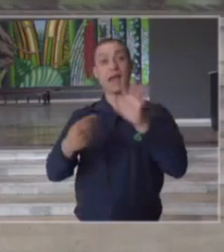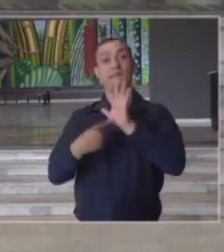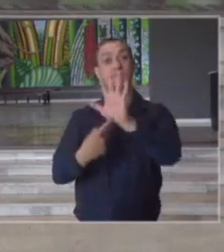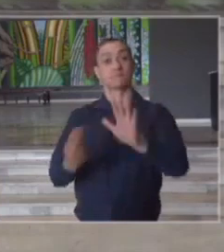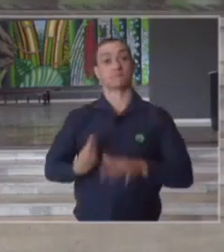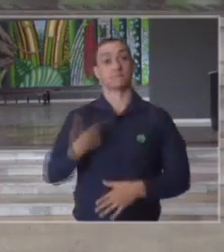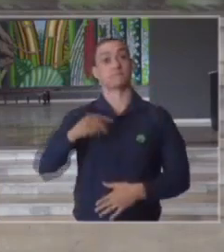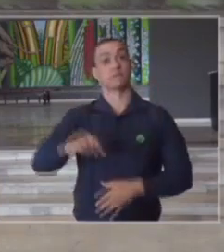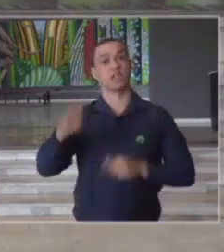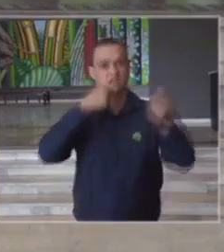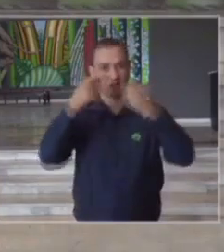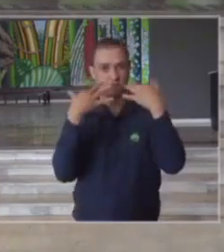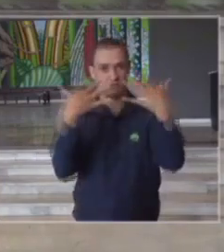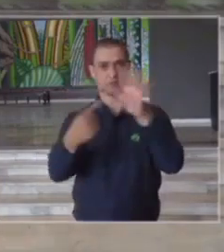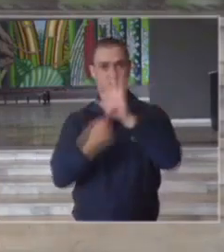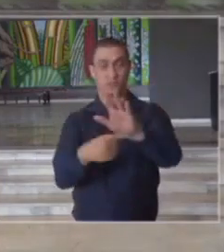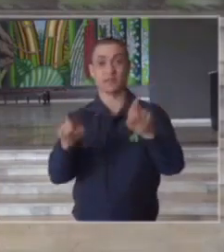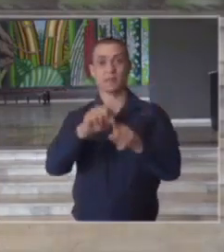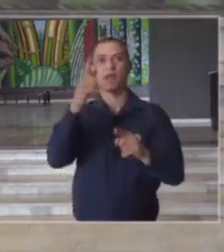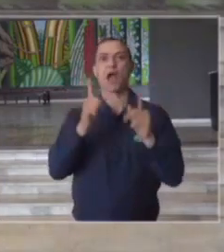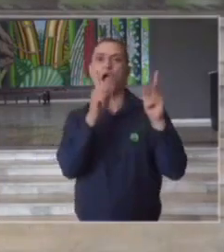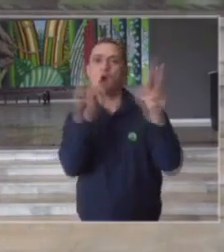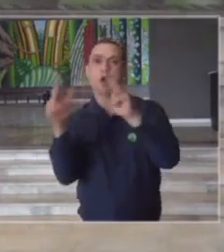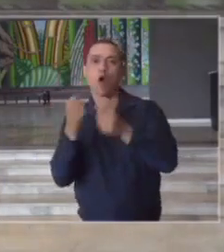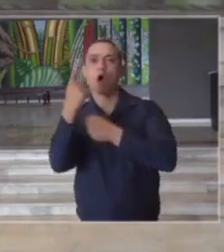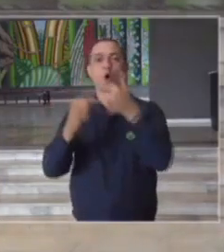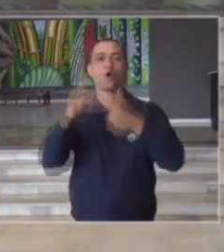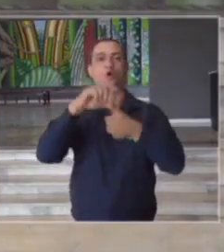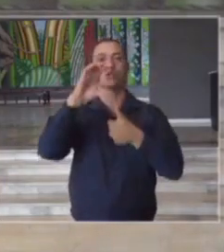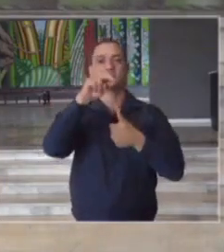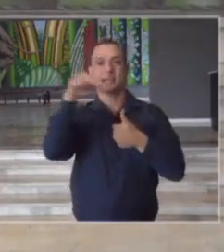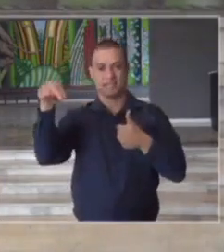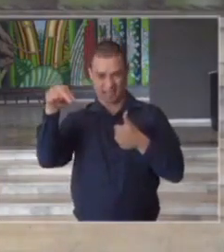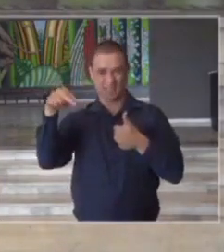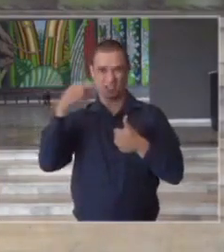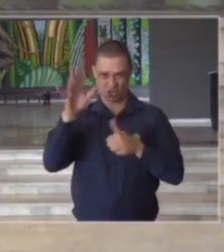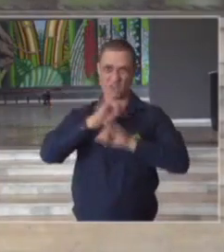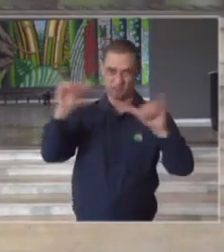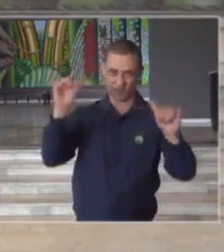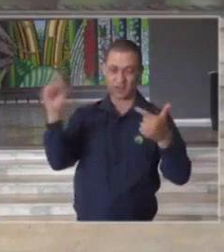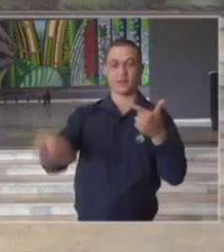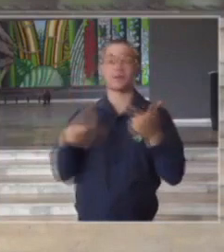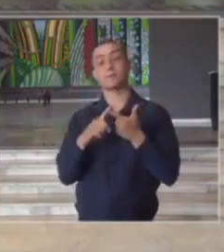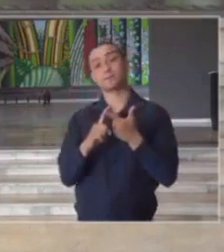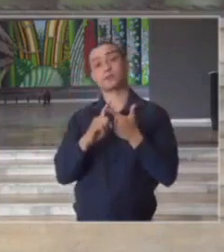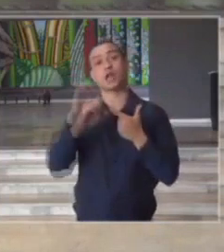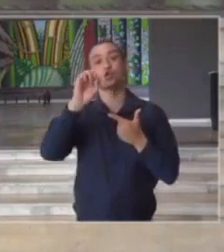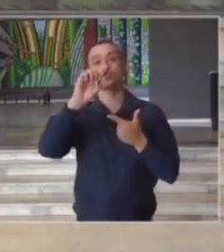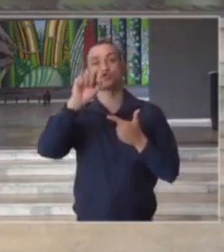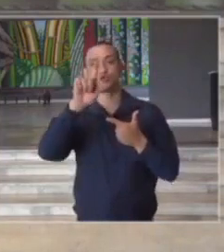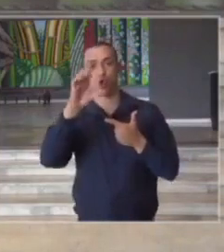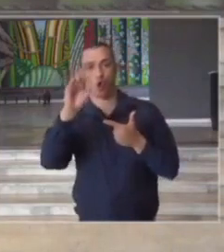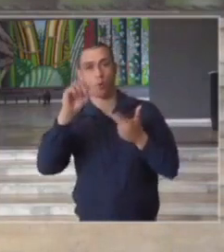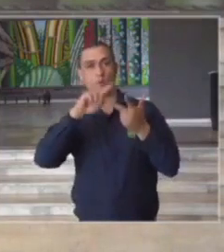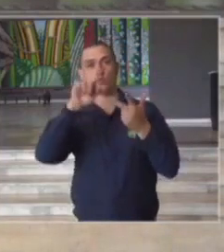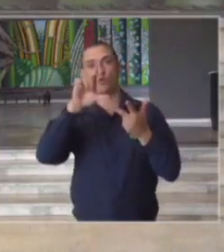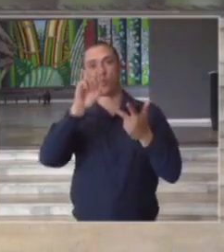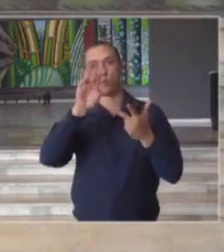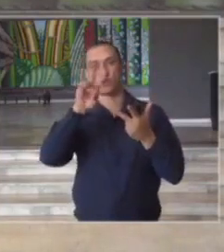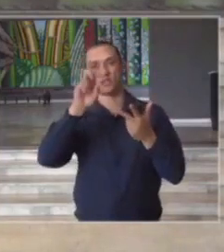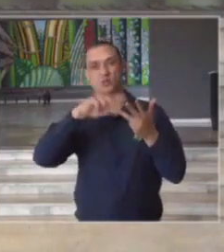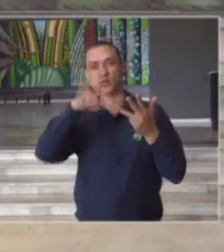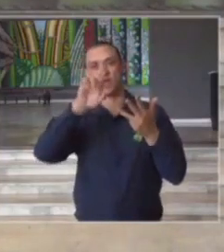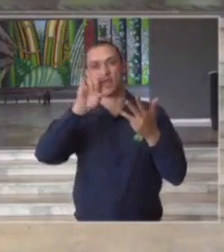vivo esta coletiva além dos flashes da CNN conforme já mencionei TV Globo Globo News TV Record